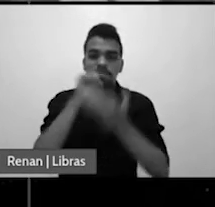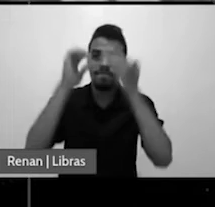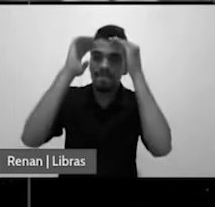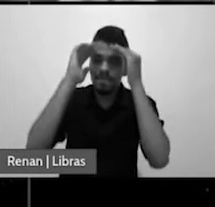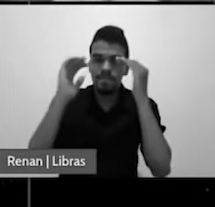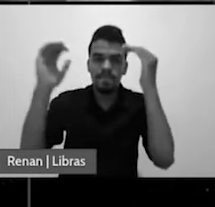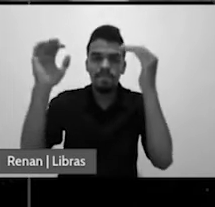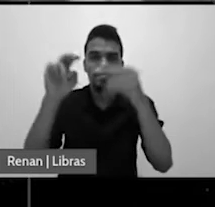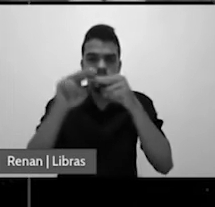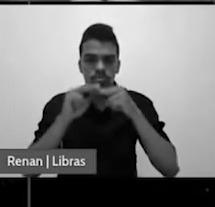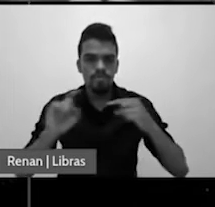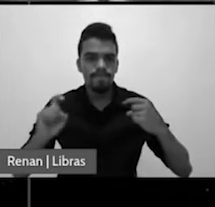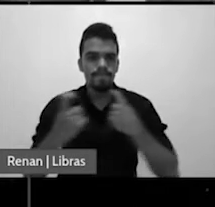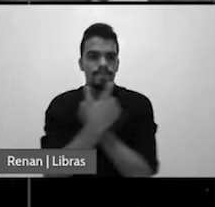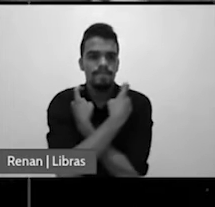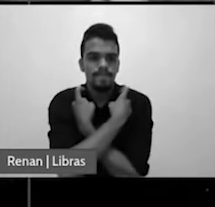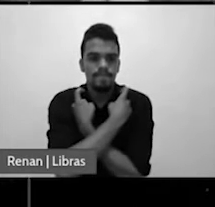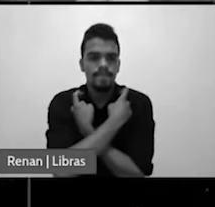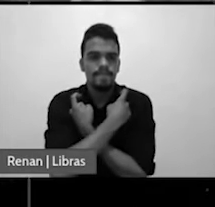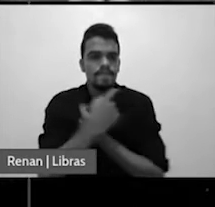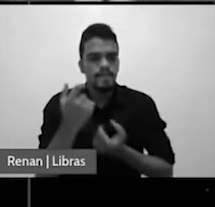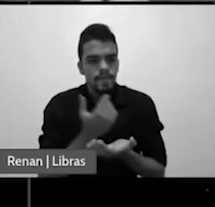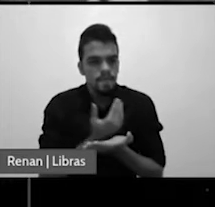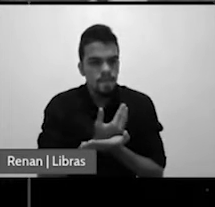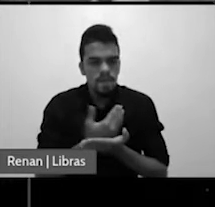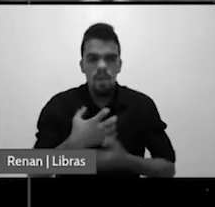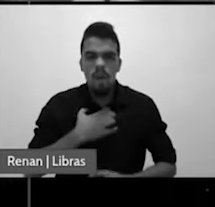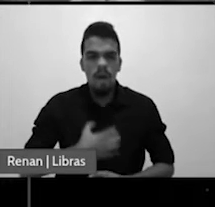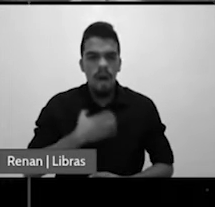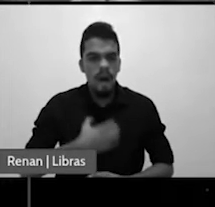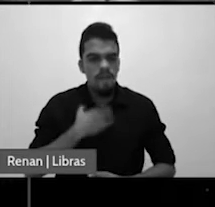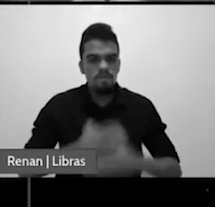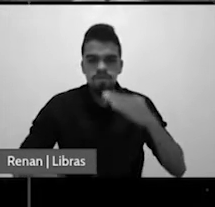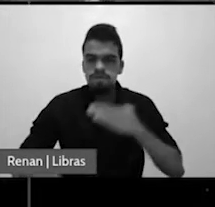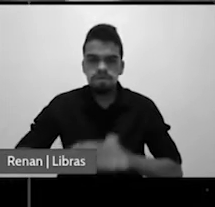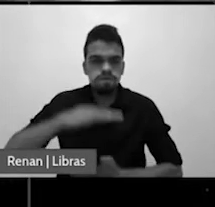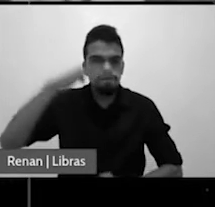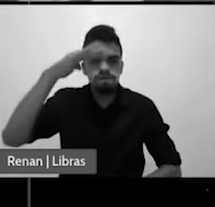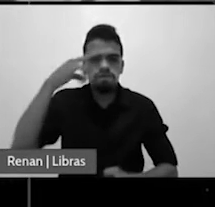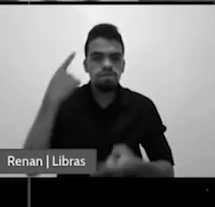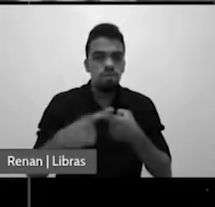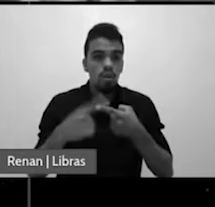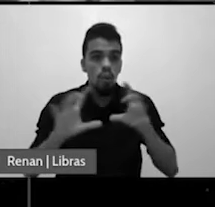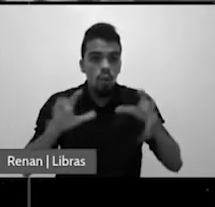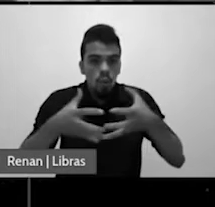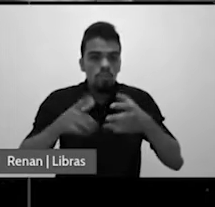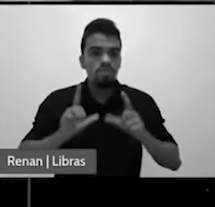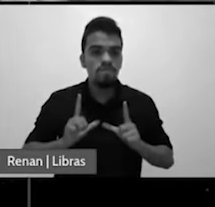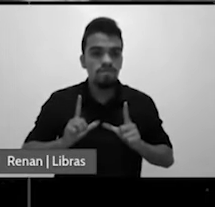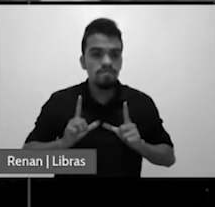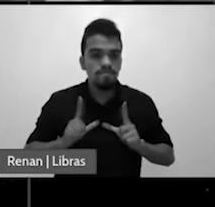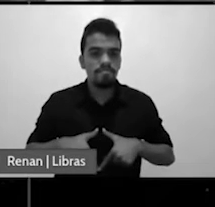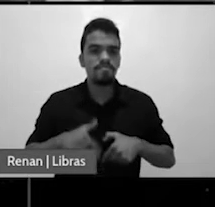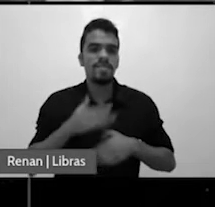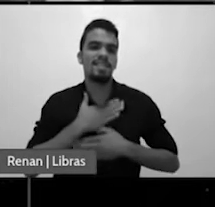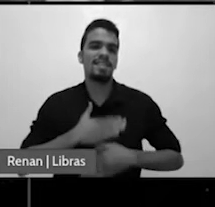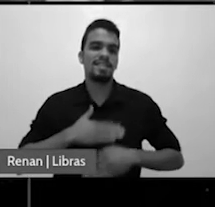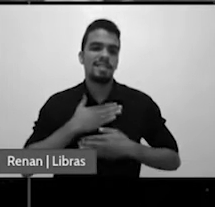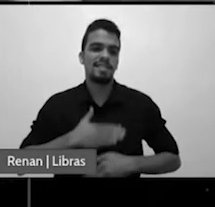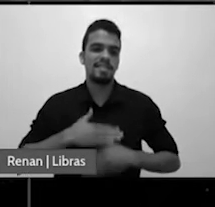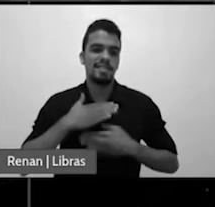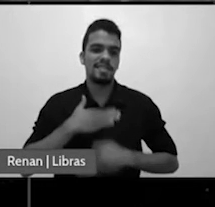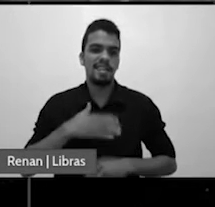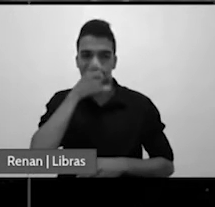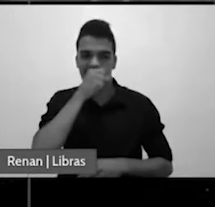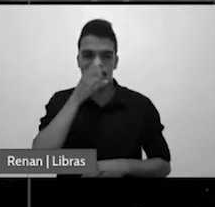irritou. Porque os israelitas estavam descansando no sétimo dia. E ele deu uma ordem para que eles não descansassem mais.